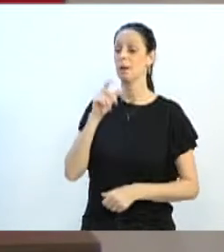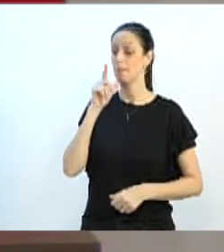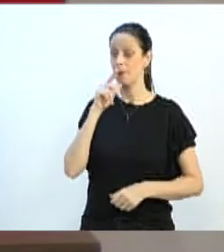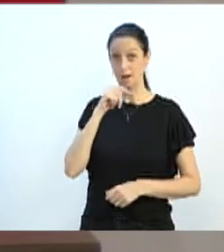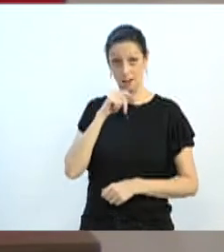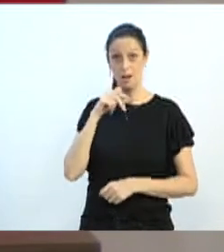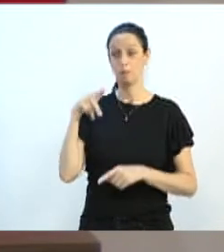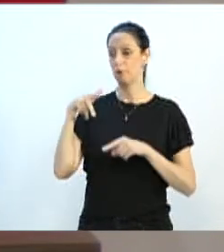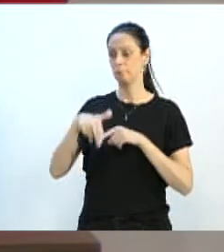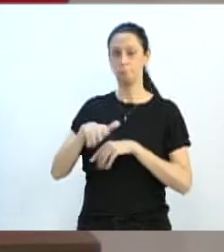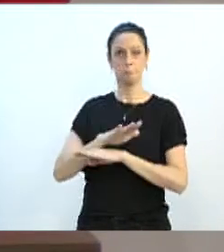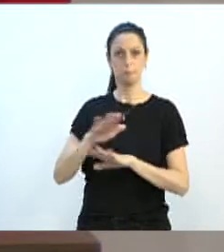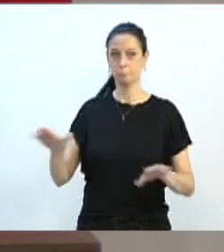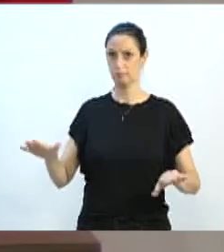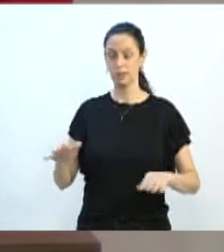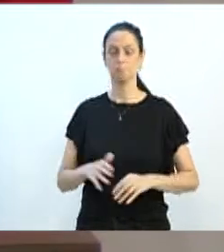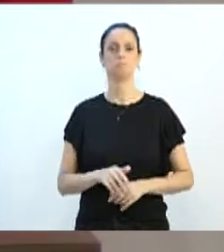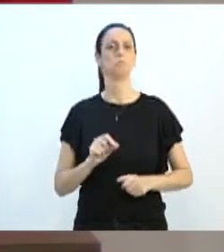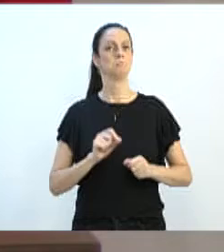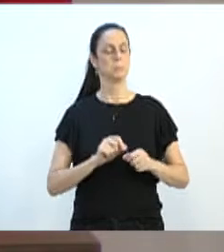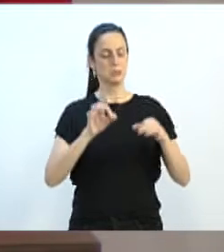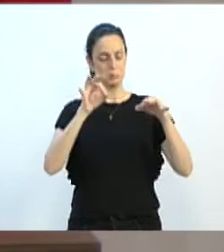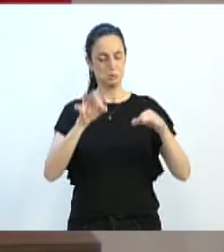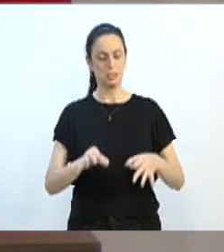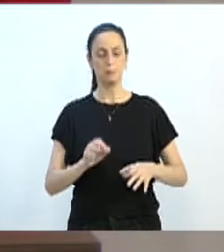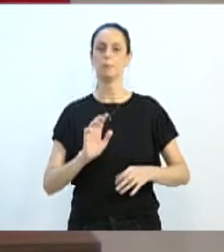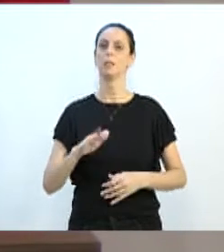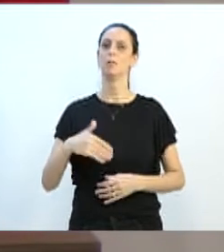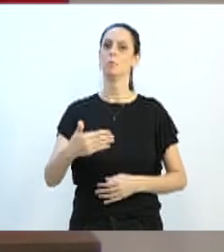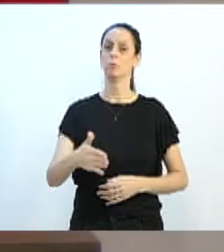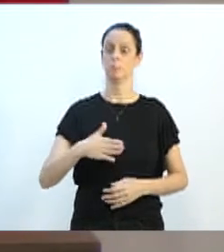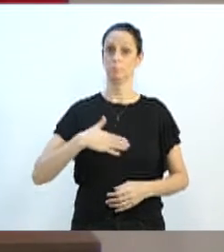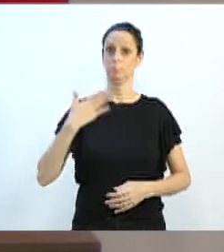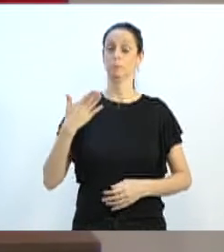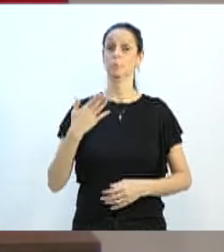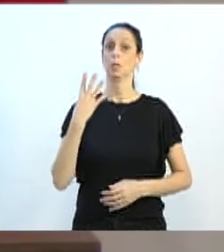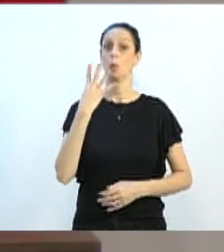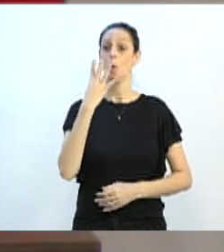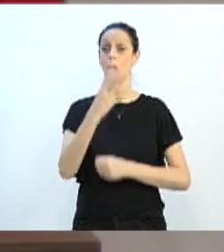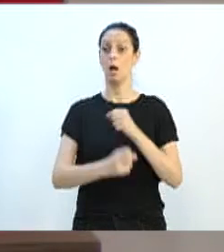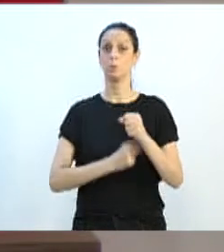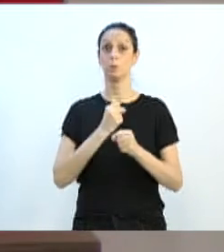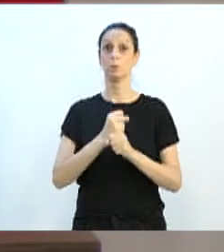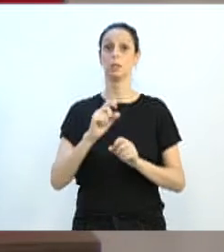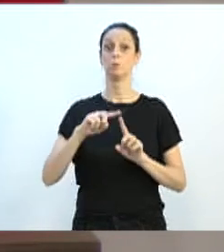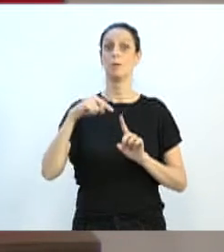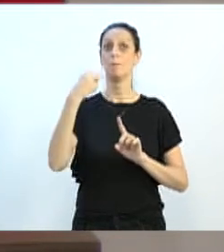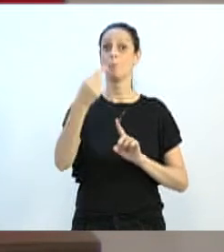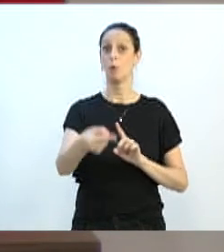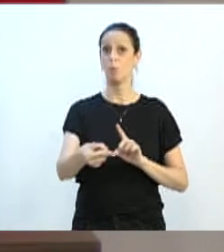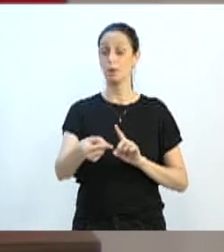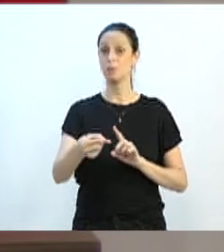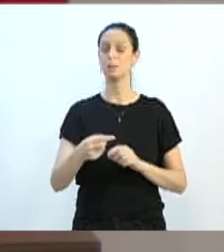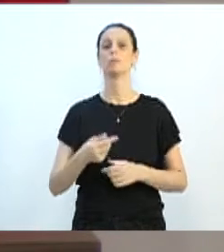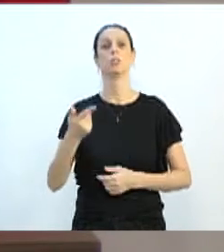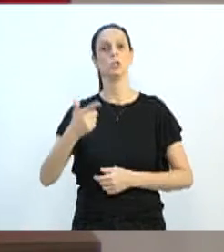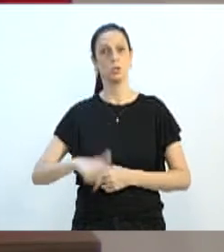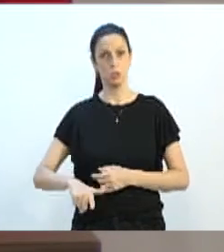Cortou a água, fez tudo certinho, e, para surpresa dele, agora, após quatro anos, ele foi fazer uma nova relegação,